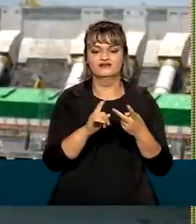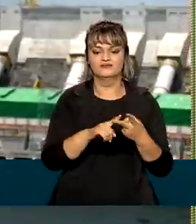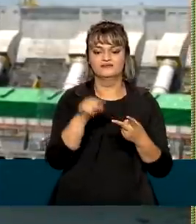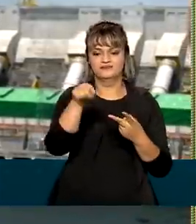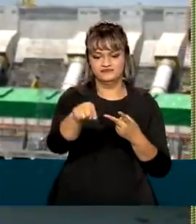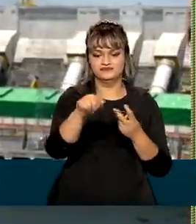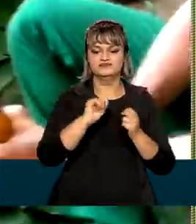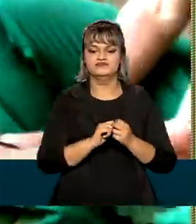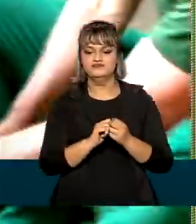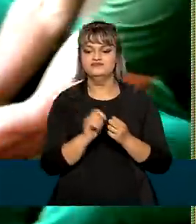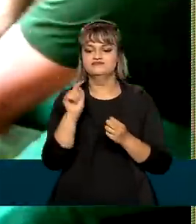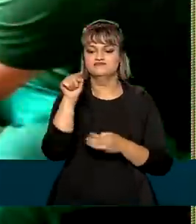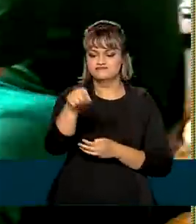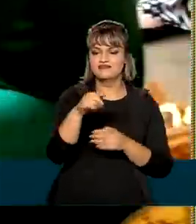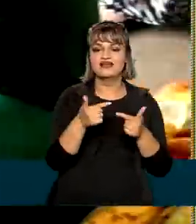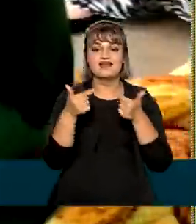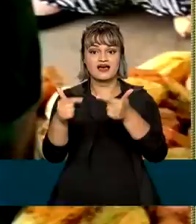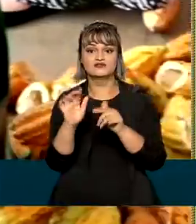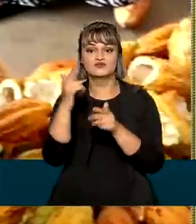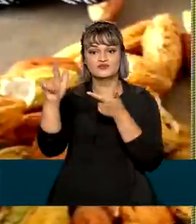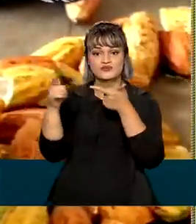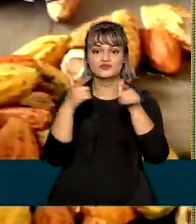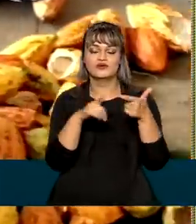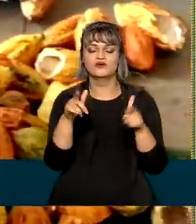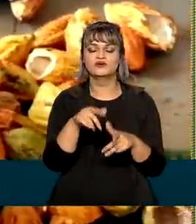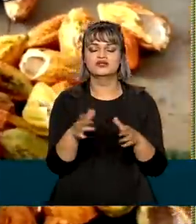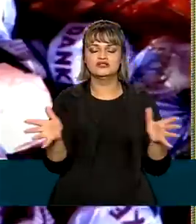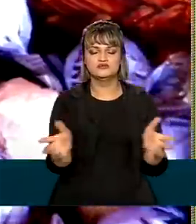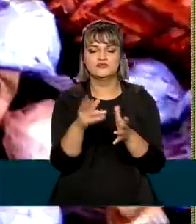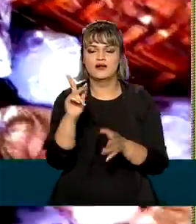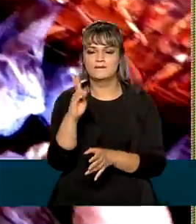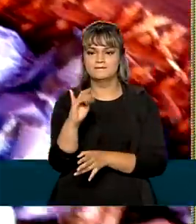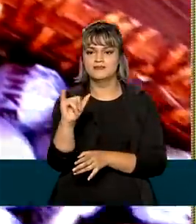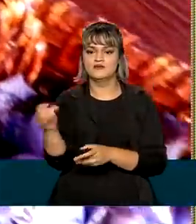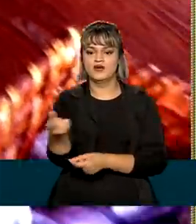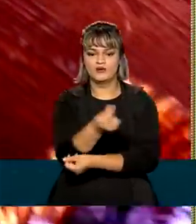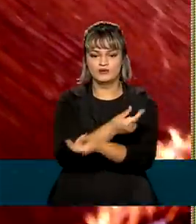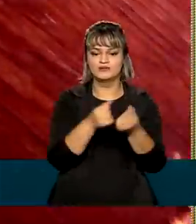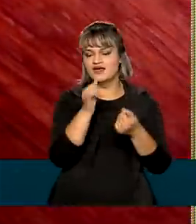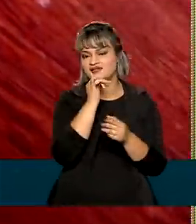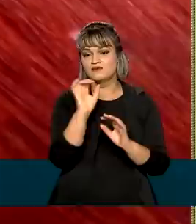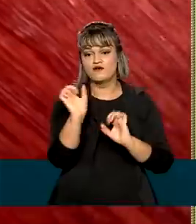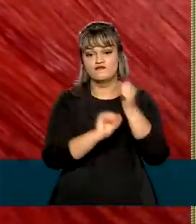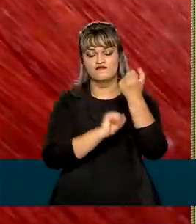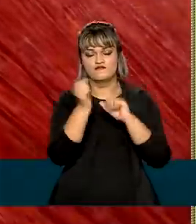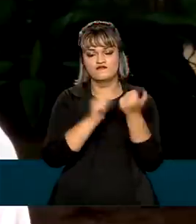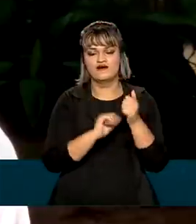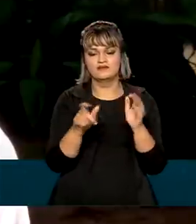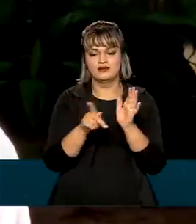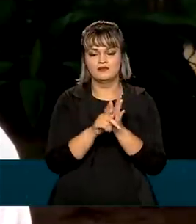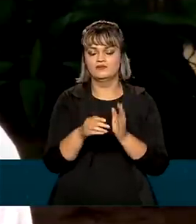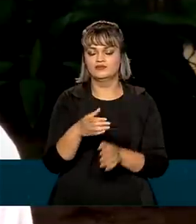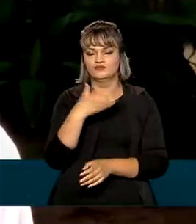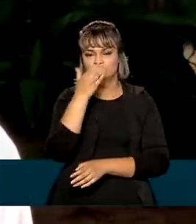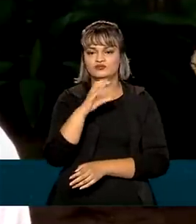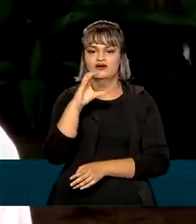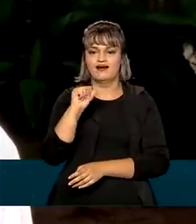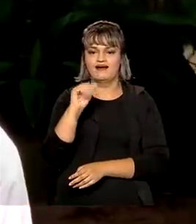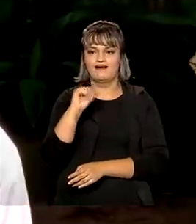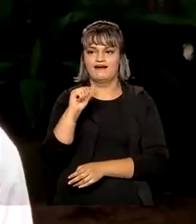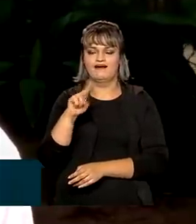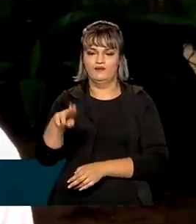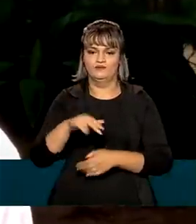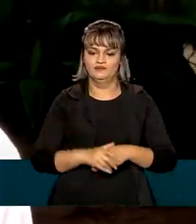hidrelétrica de Belo Monte, além de ações que estimulam a bioeconomia, como uma fábrica de derivados do cacau. Nós estamos